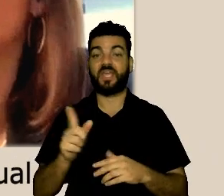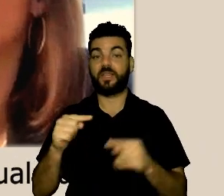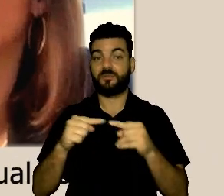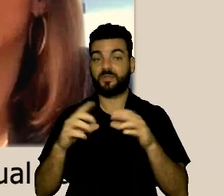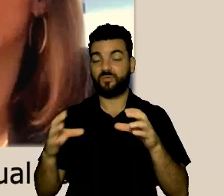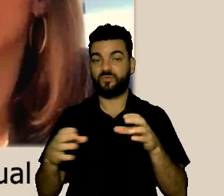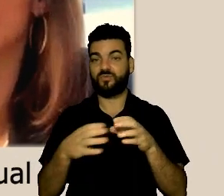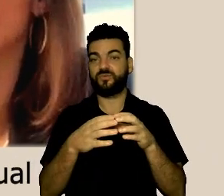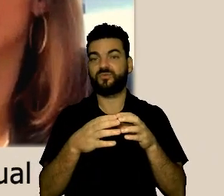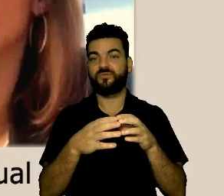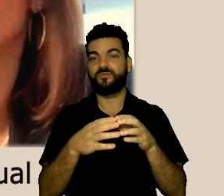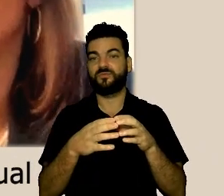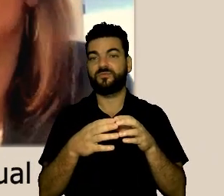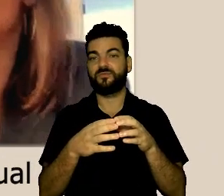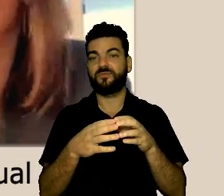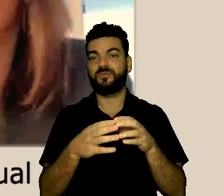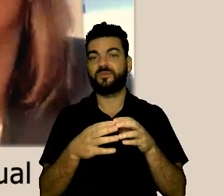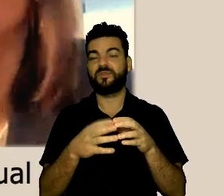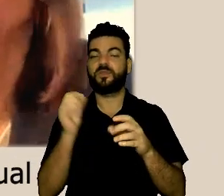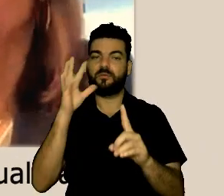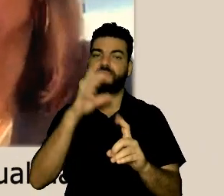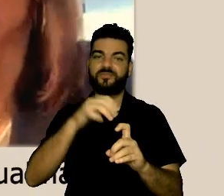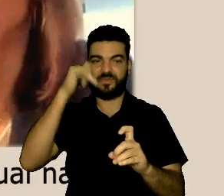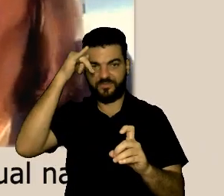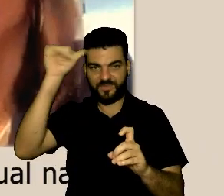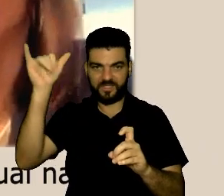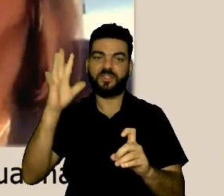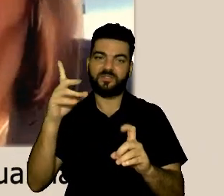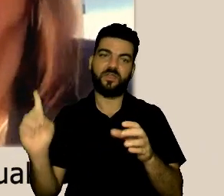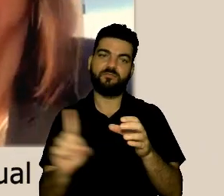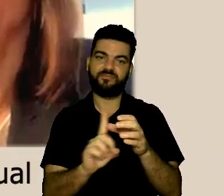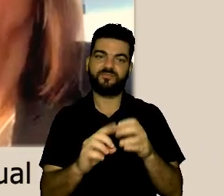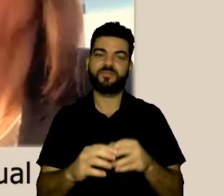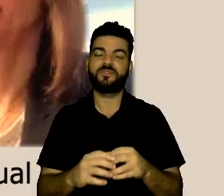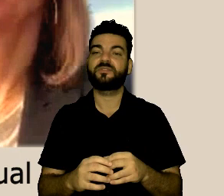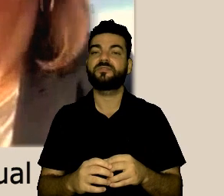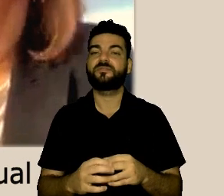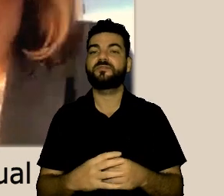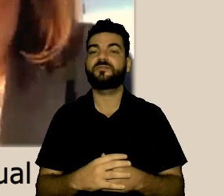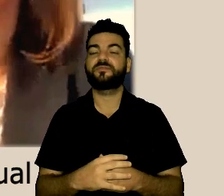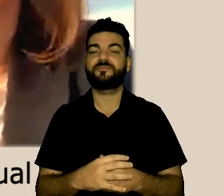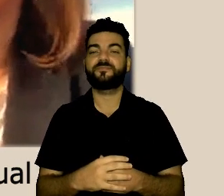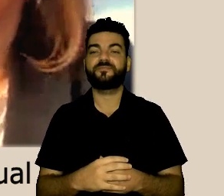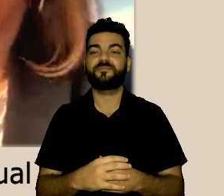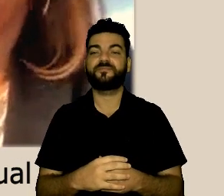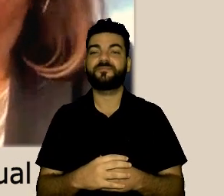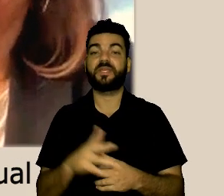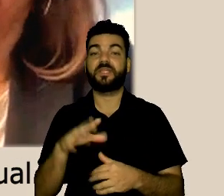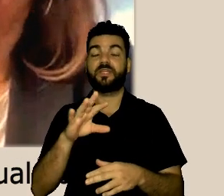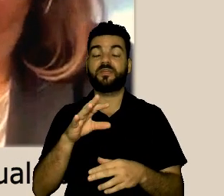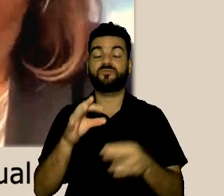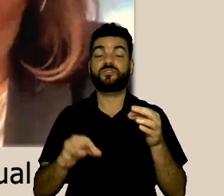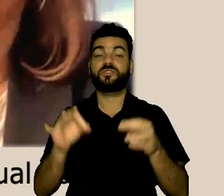da Comissão de Prevenção e Enfrentamento de Assédio Moral e do Assédio Sexual da Justiça